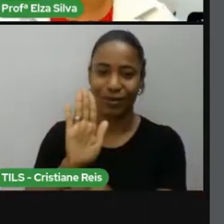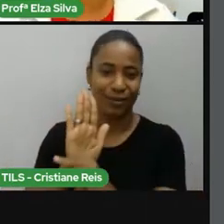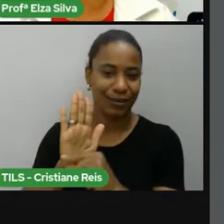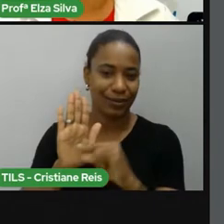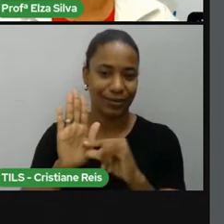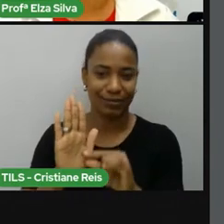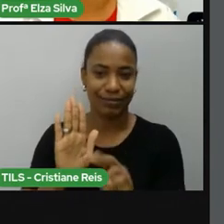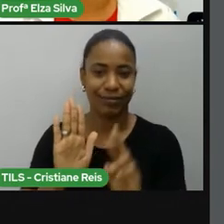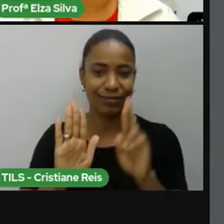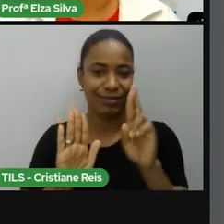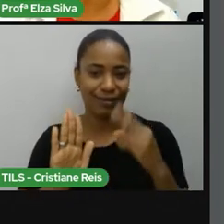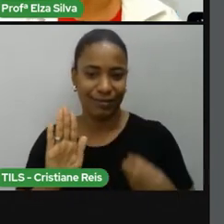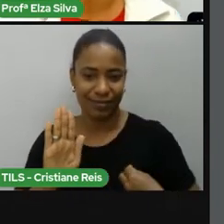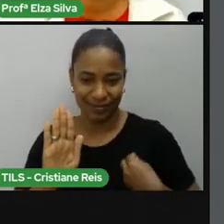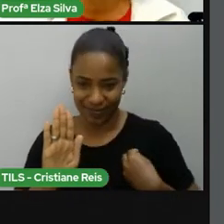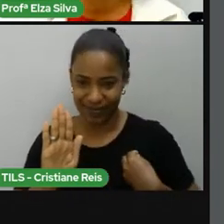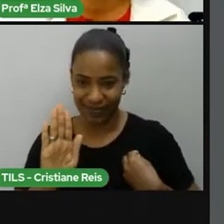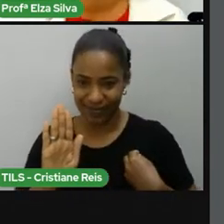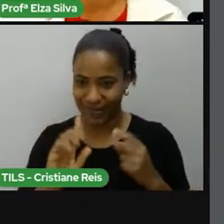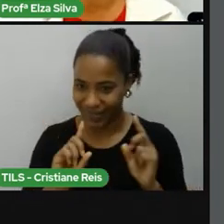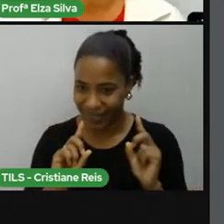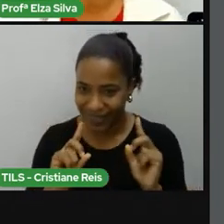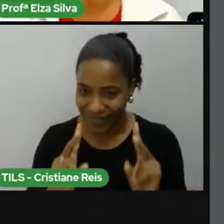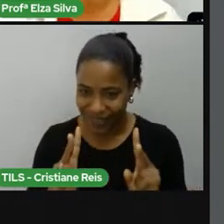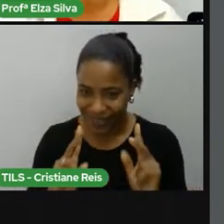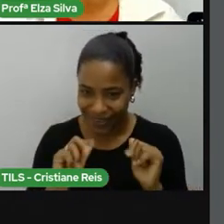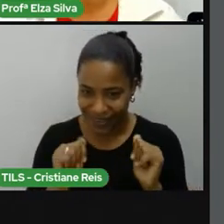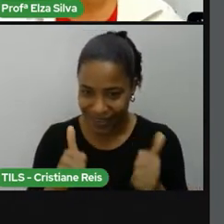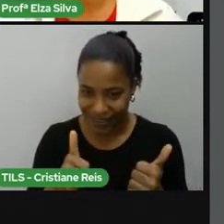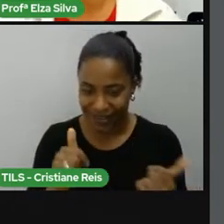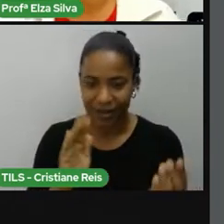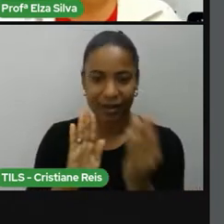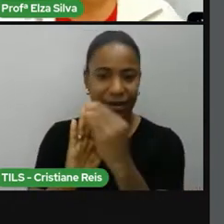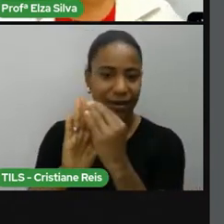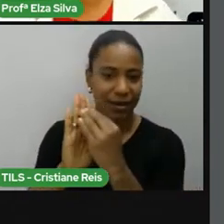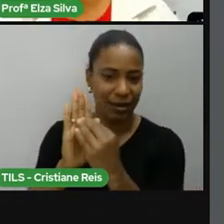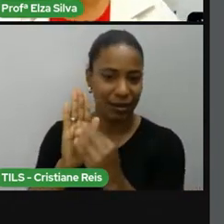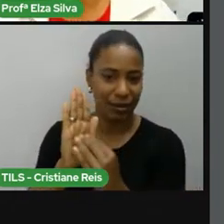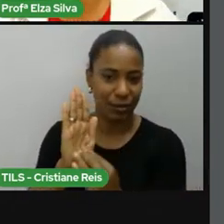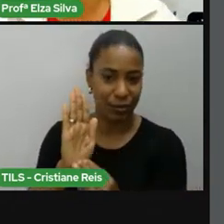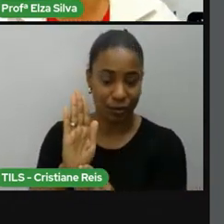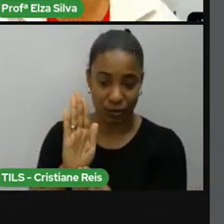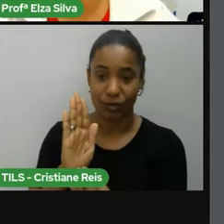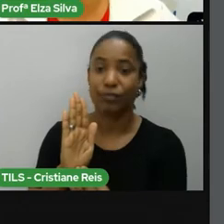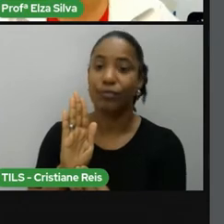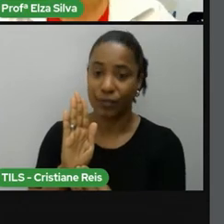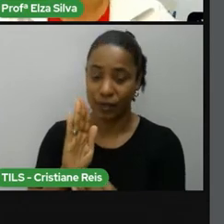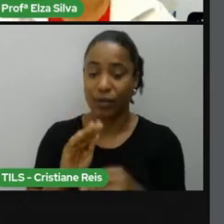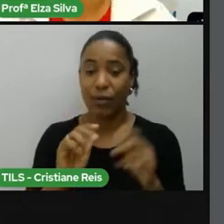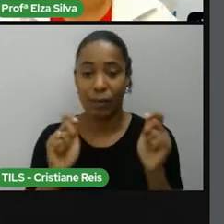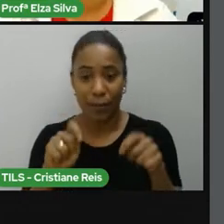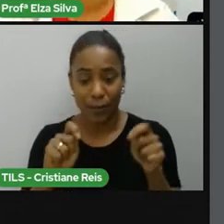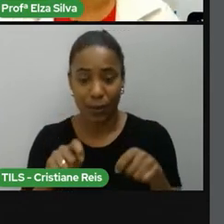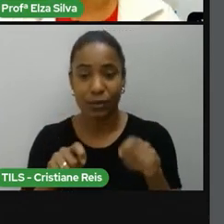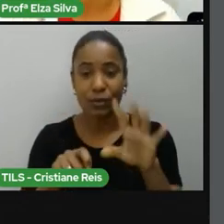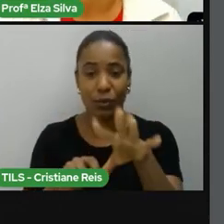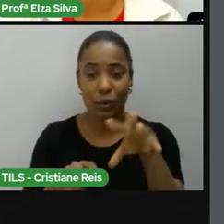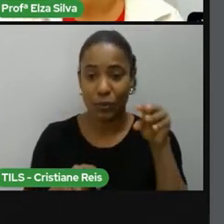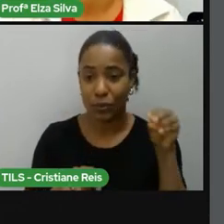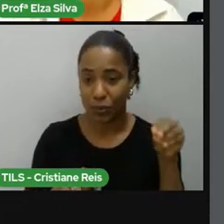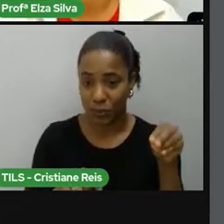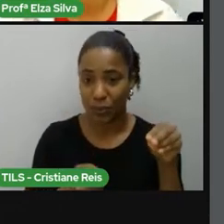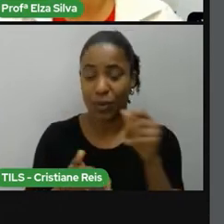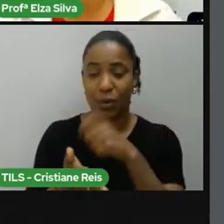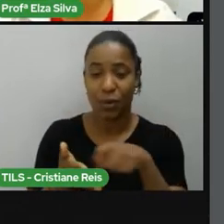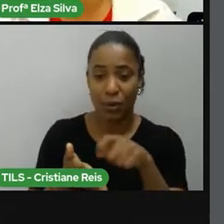biografia. Ok? Registrem, anotem, ou façam um print dessa tela. Porque,